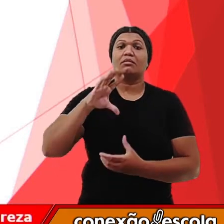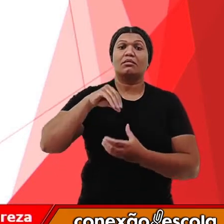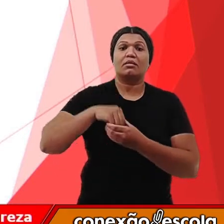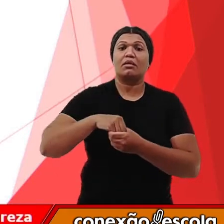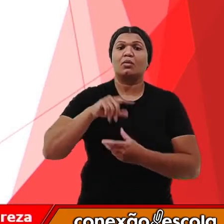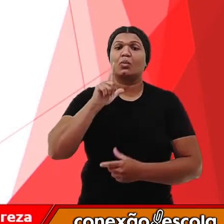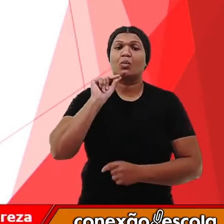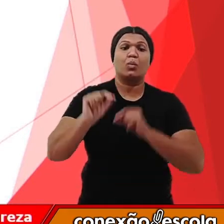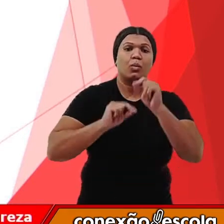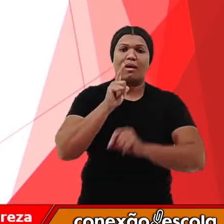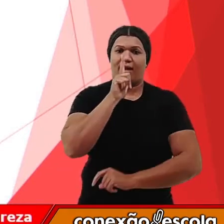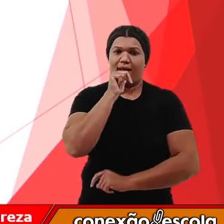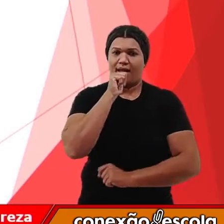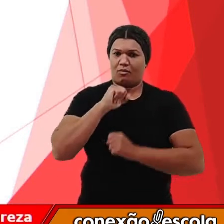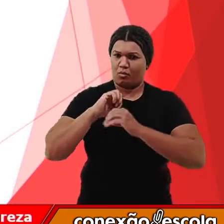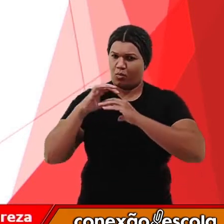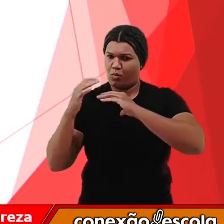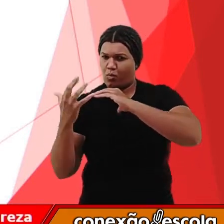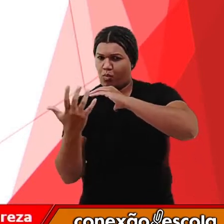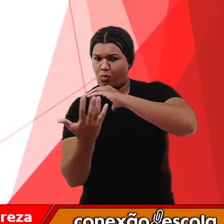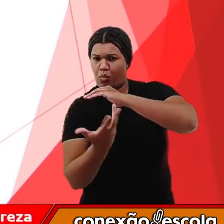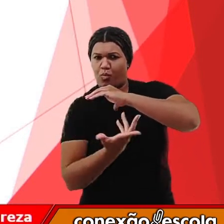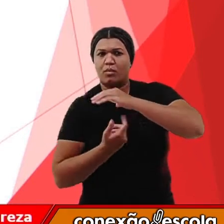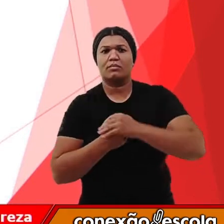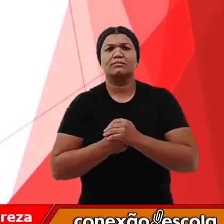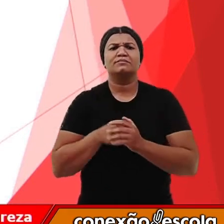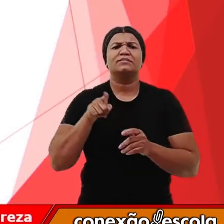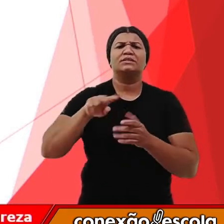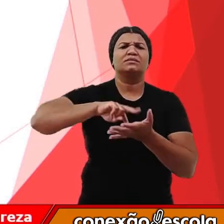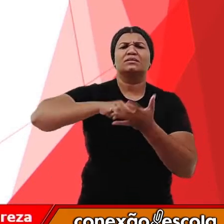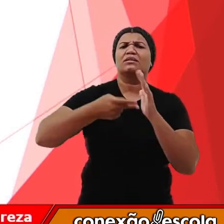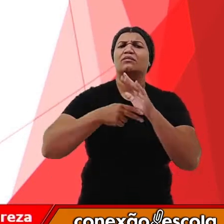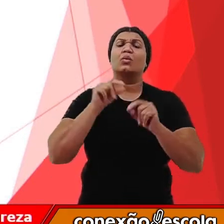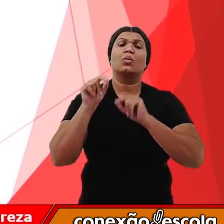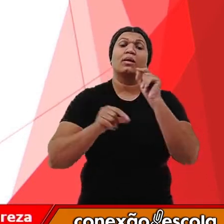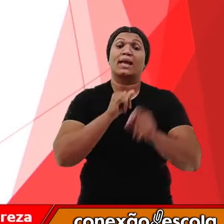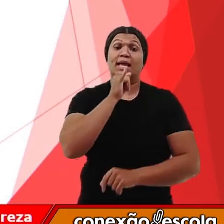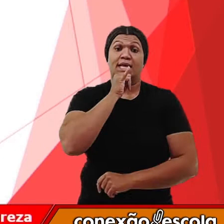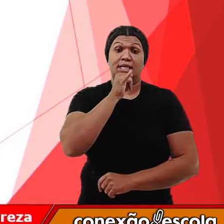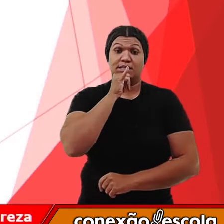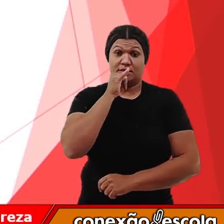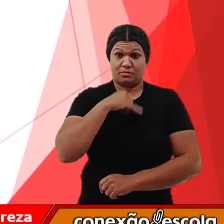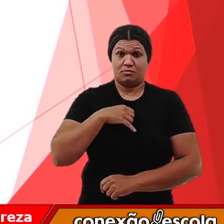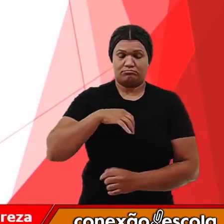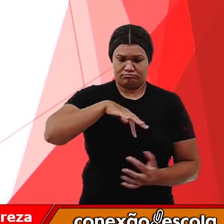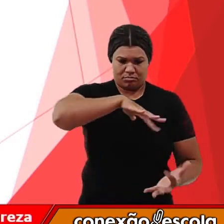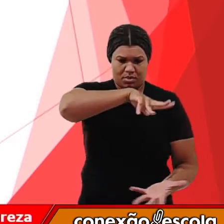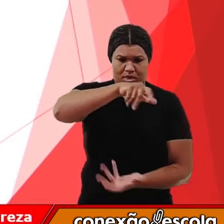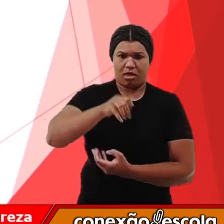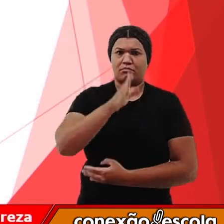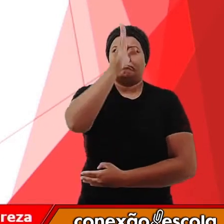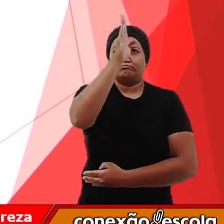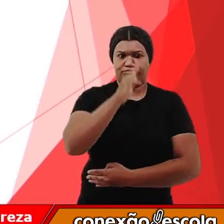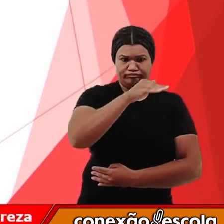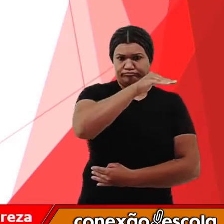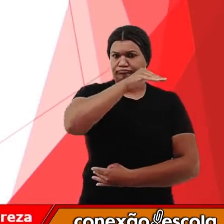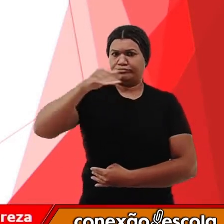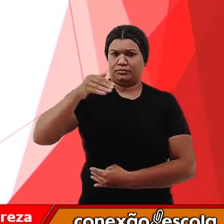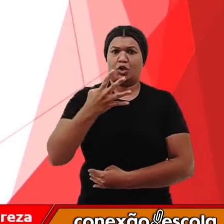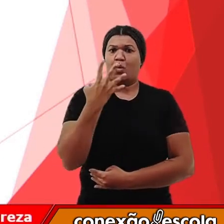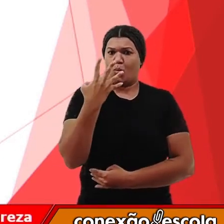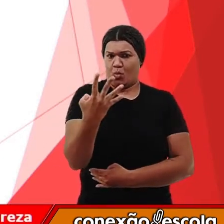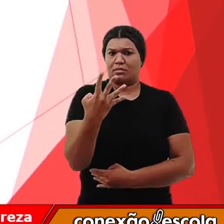que isso significa, na verdade? O que essa fração quer dizer? Se eu pegar o planeta Terra, dividir em 4 partes,